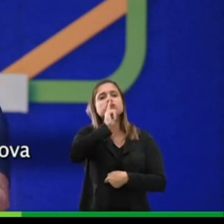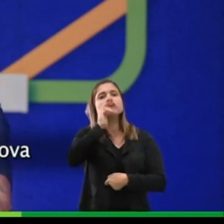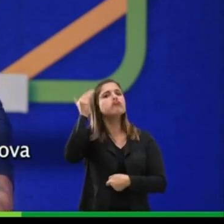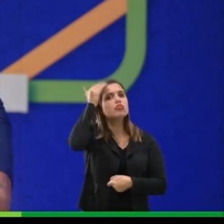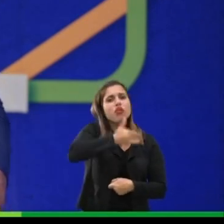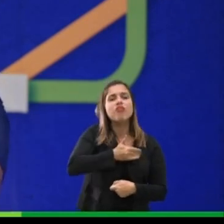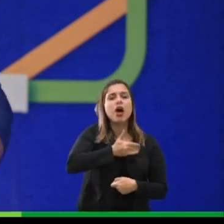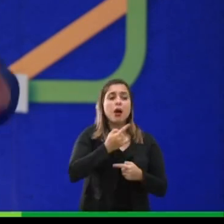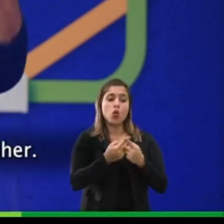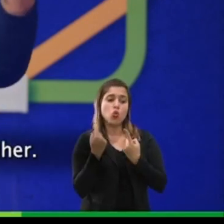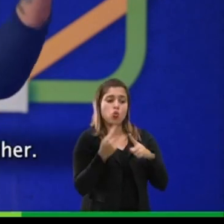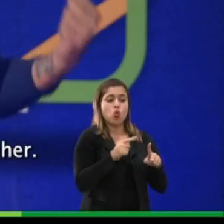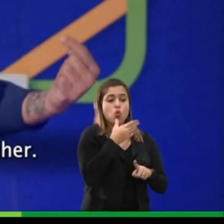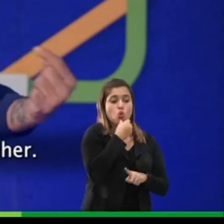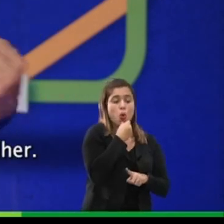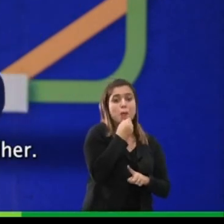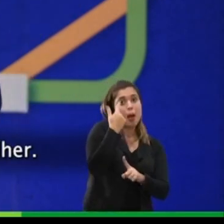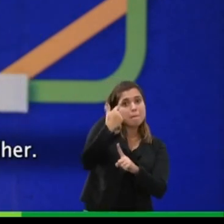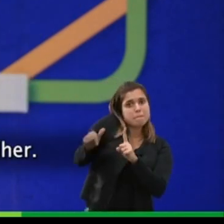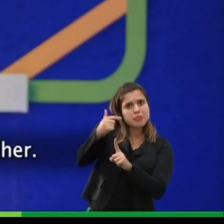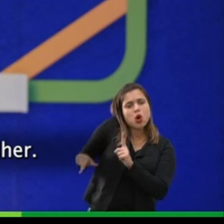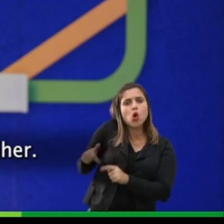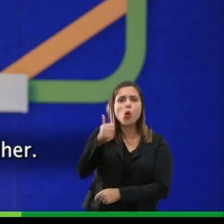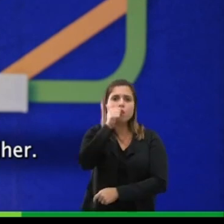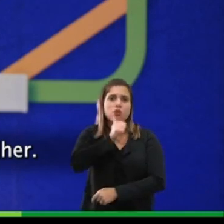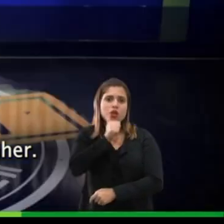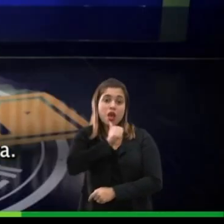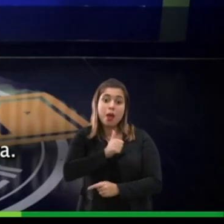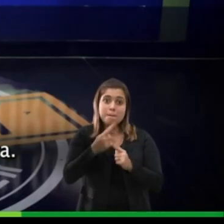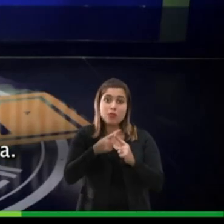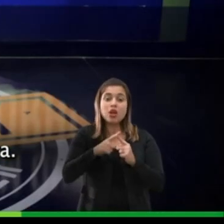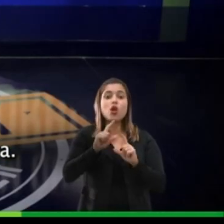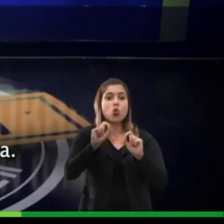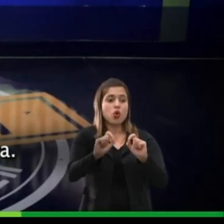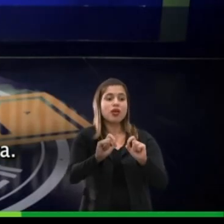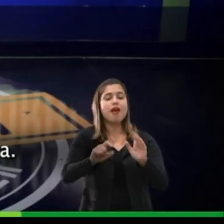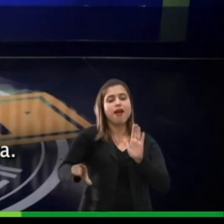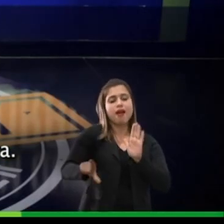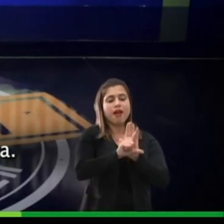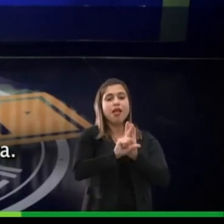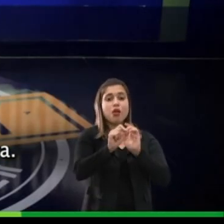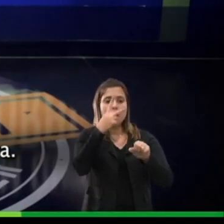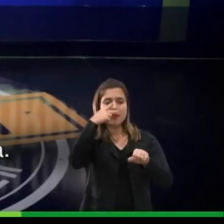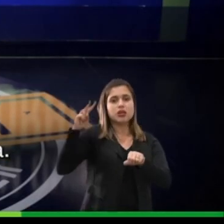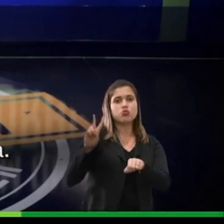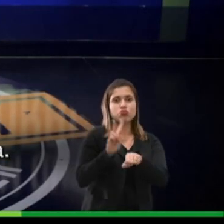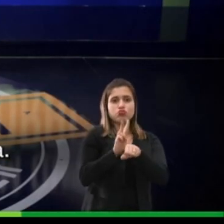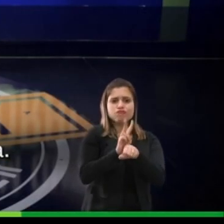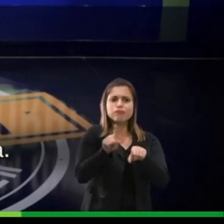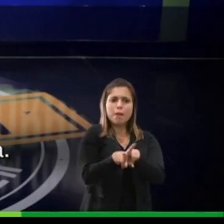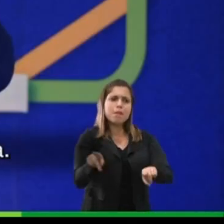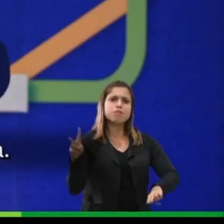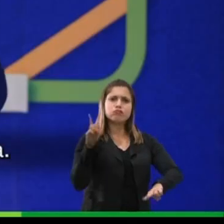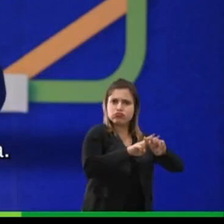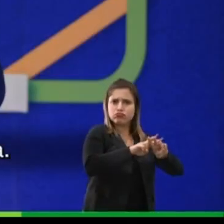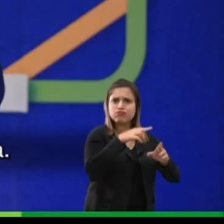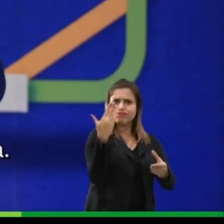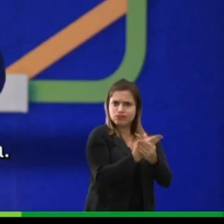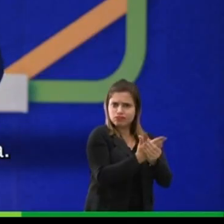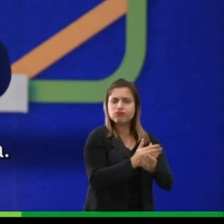ônus da prova para o vagabundo que espancou a mulher. Teremos a inversão do ônus da prova. A lei passa a ser